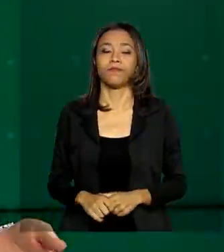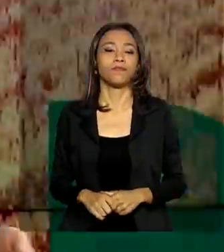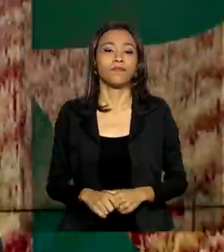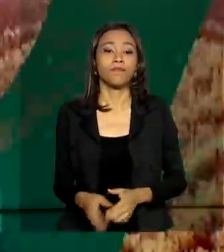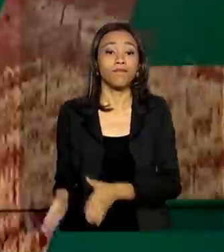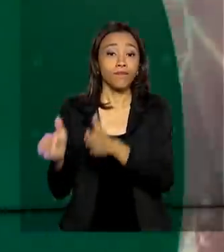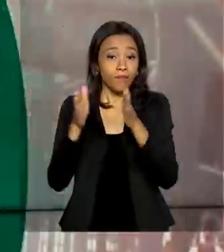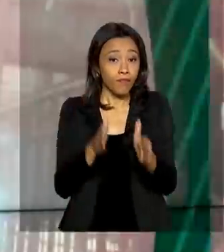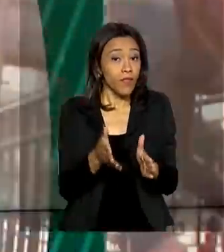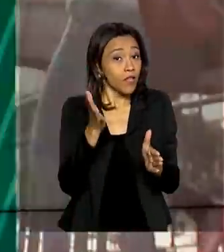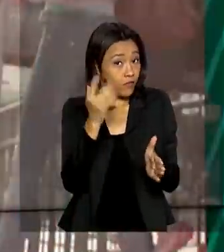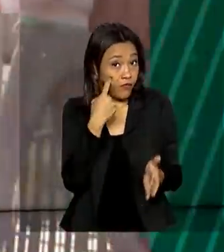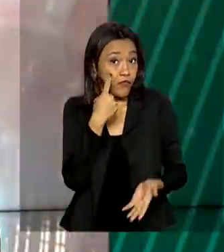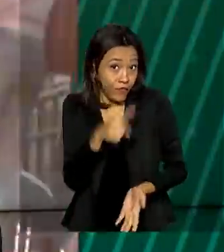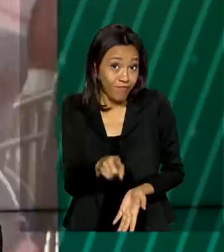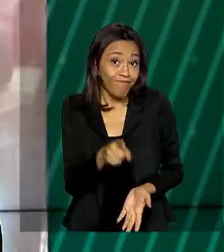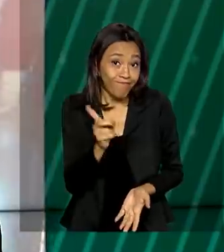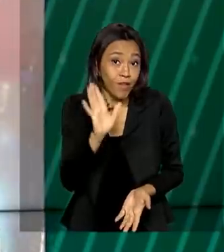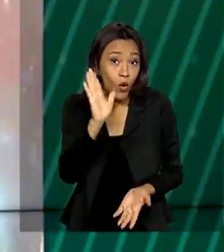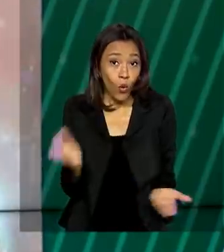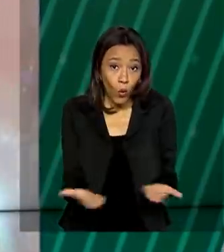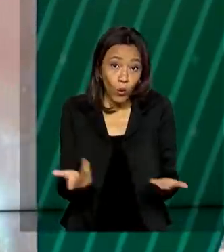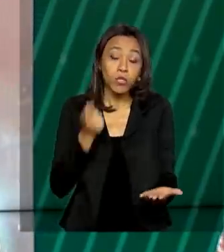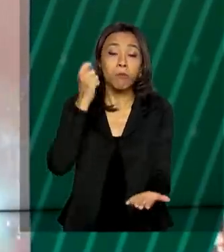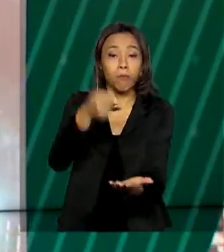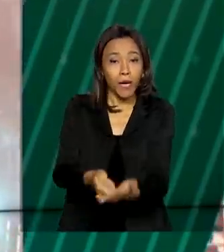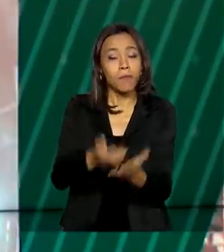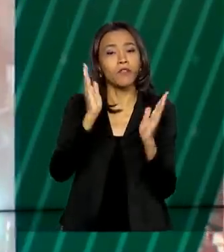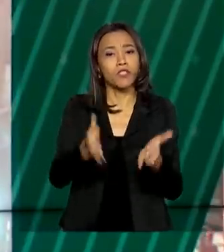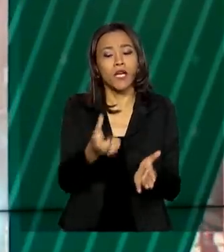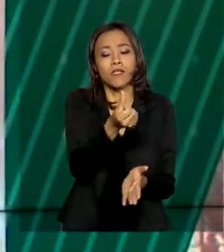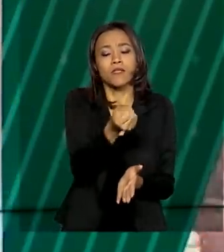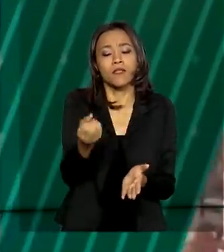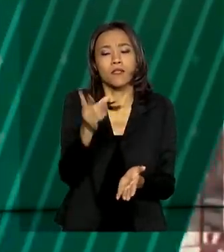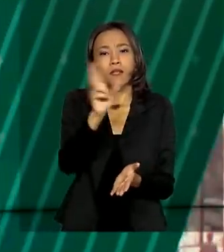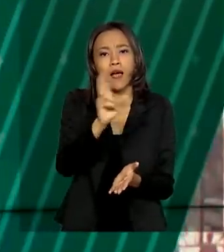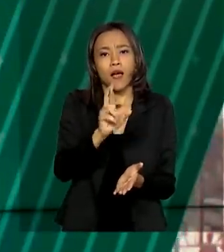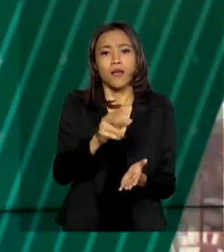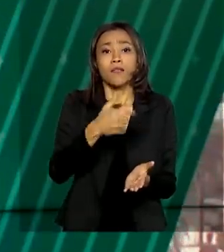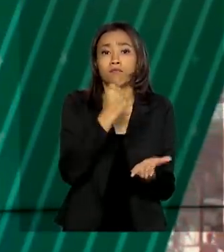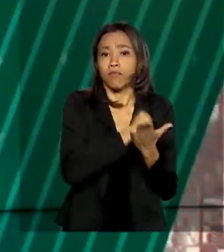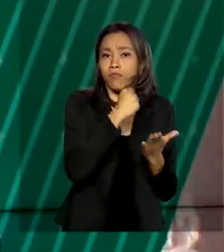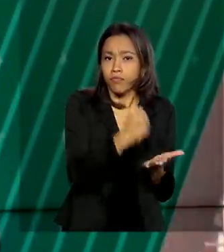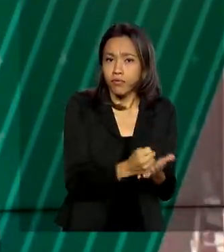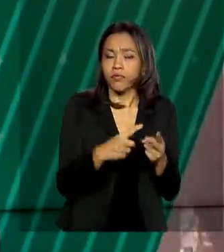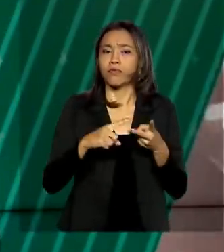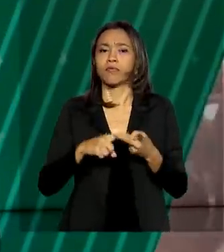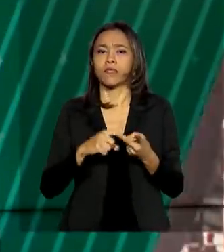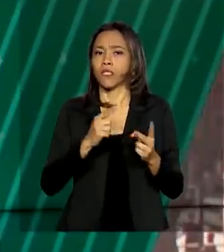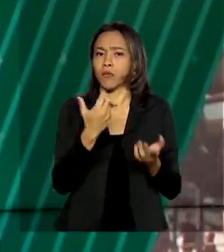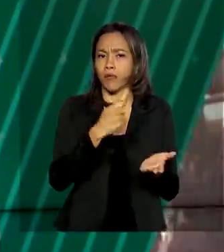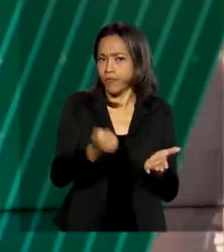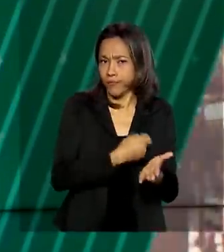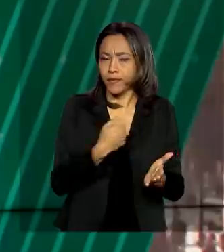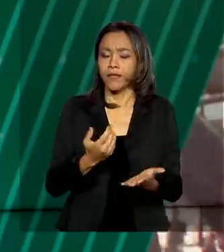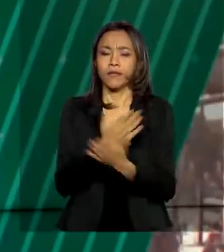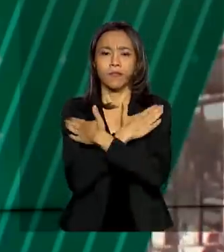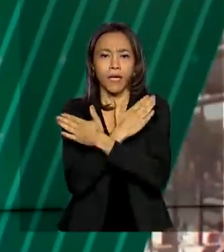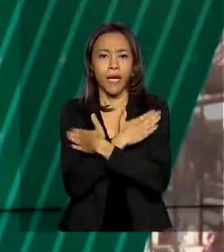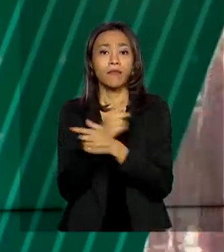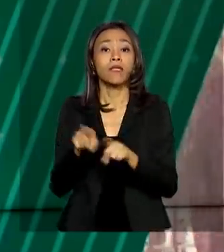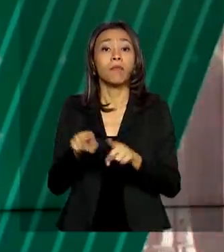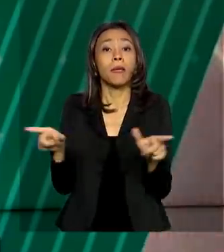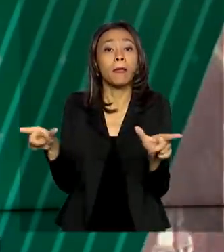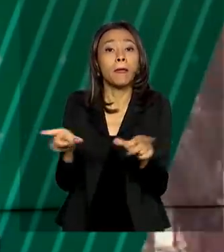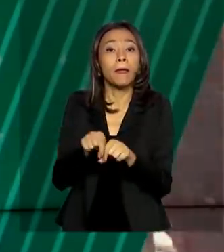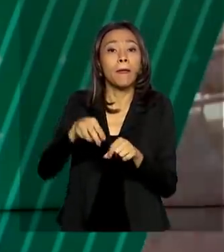E como a gente viu, sai hoje o pagamento de R$ 600 para os trabalhadores informais, desempregados e microempreendedores. Vamos